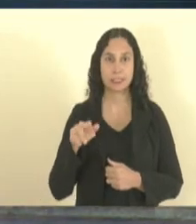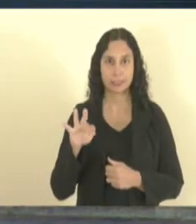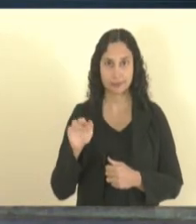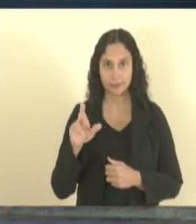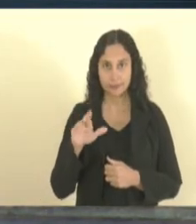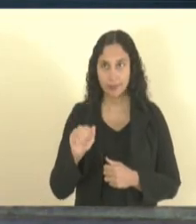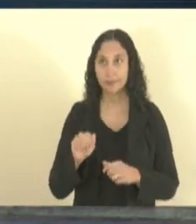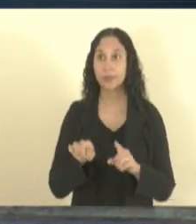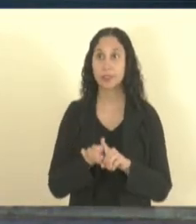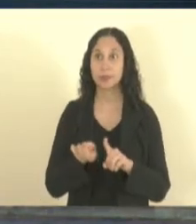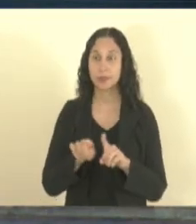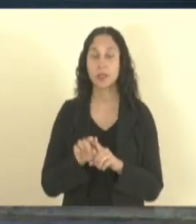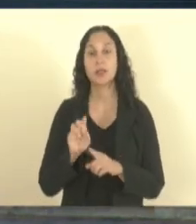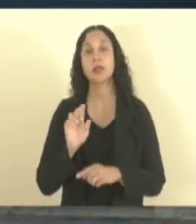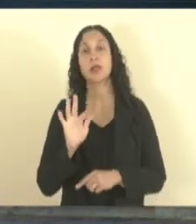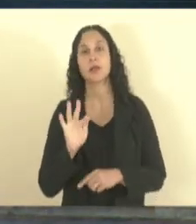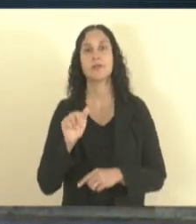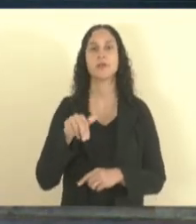pega toda a